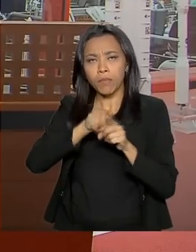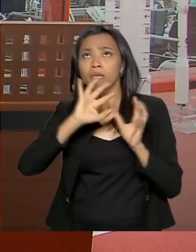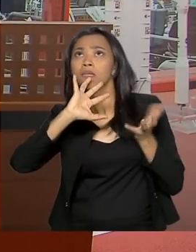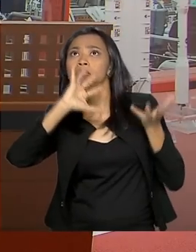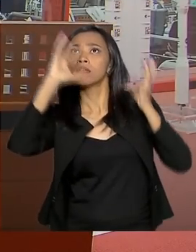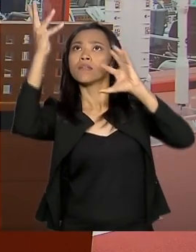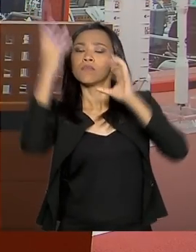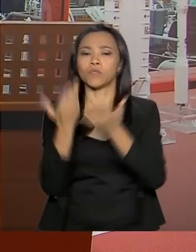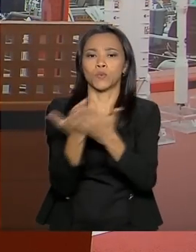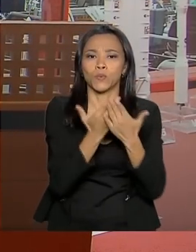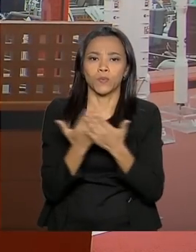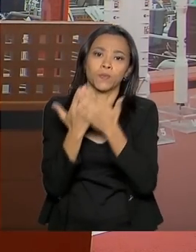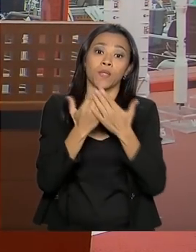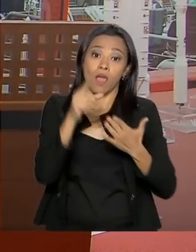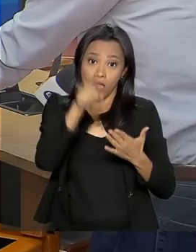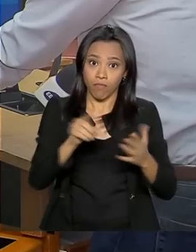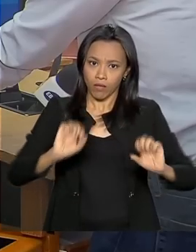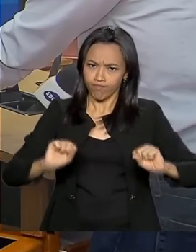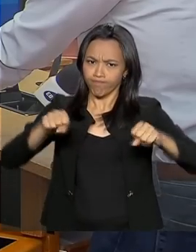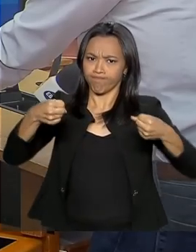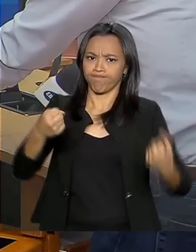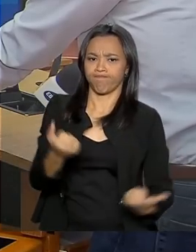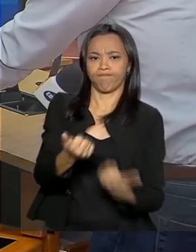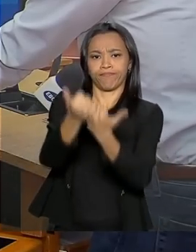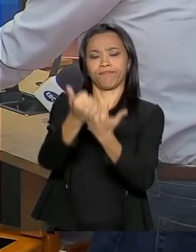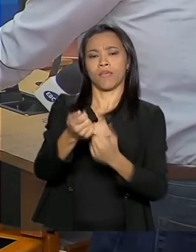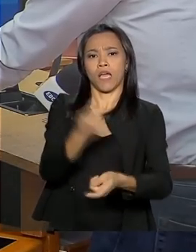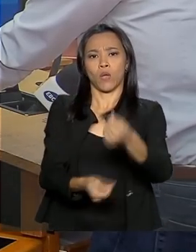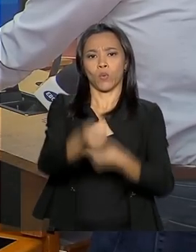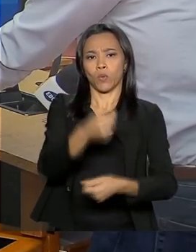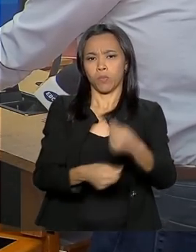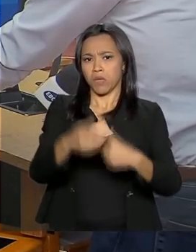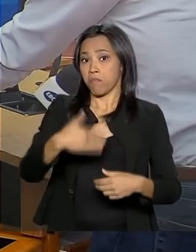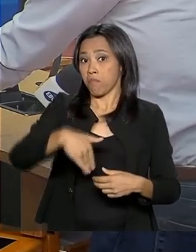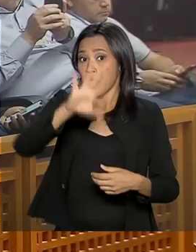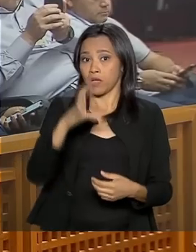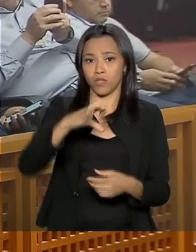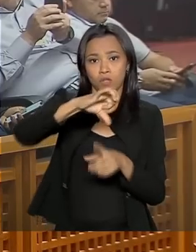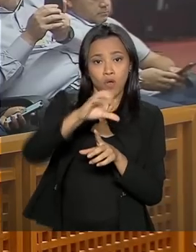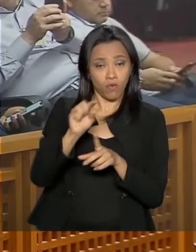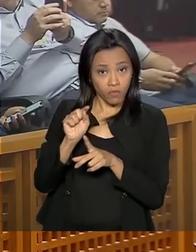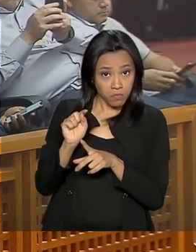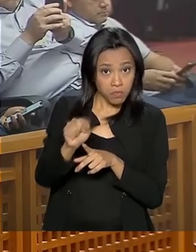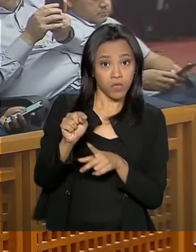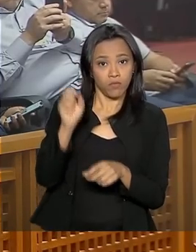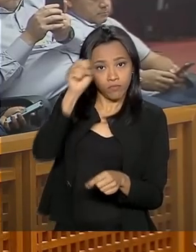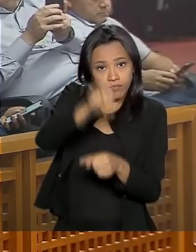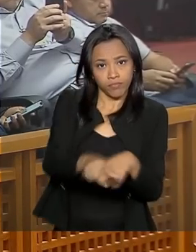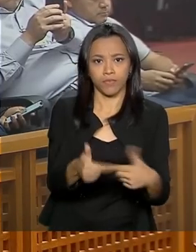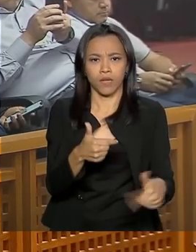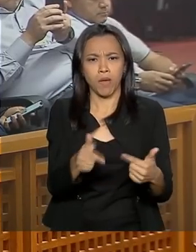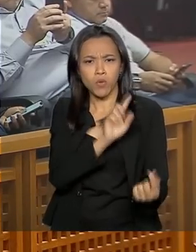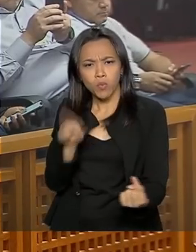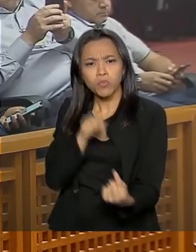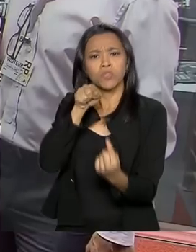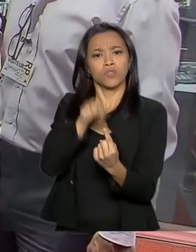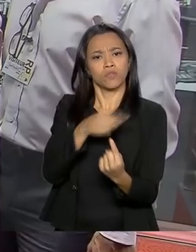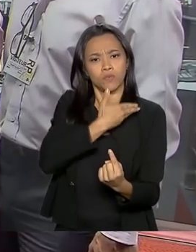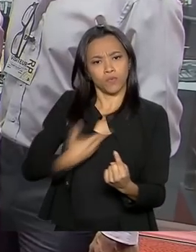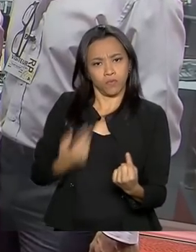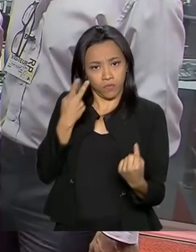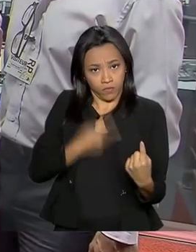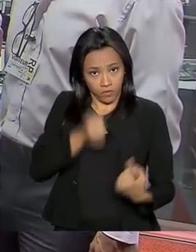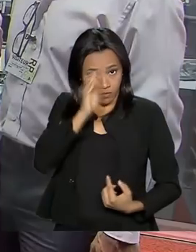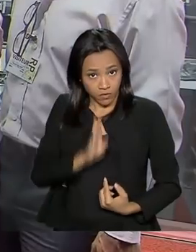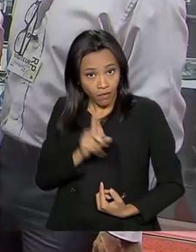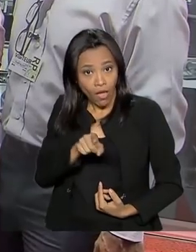alavanca a economia de toda a região, gerando mais de 9 mil empregos diretos e indiretos. E a intenção do governo brasileiro